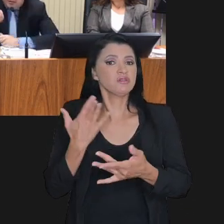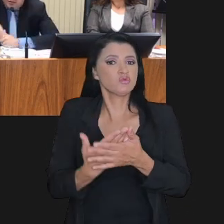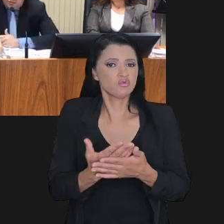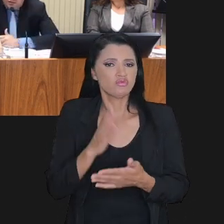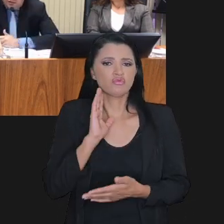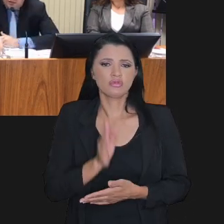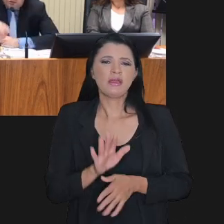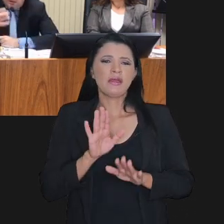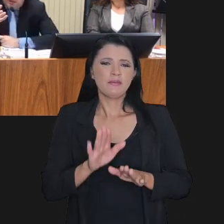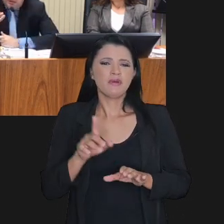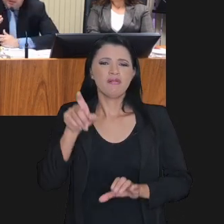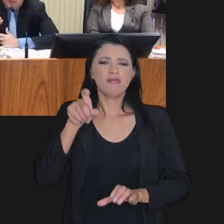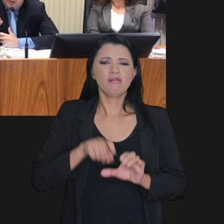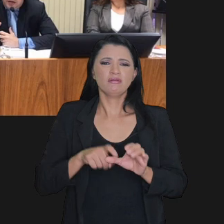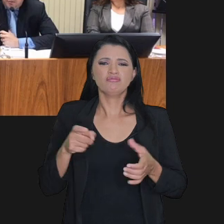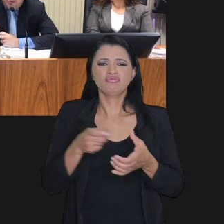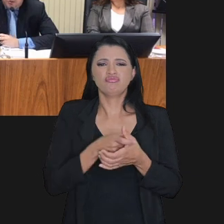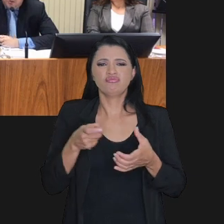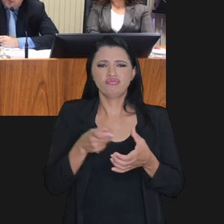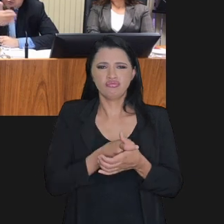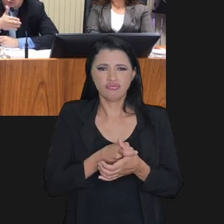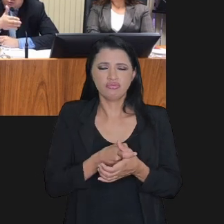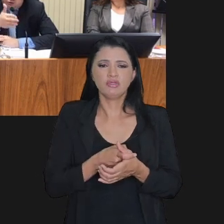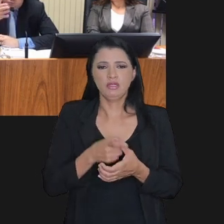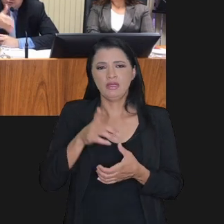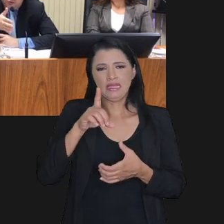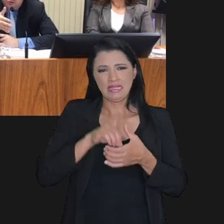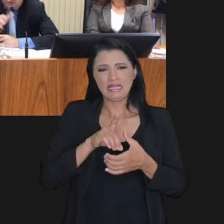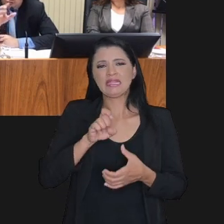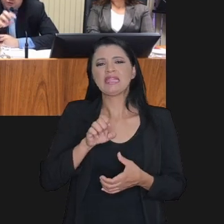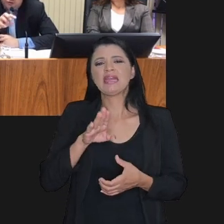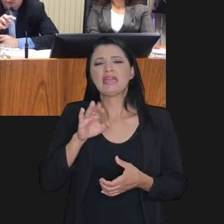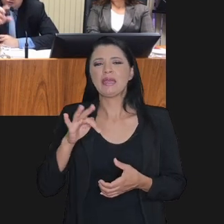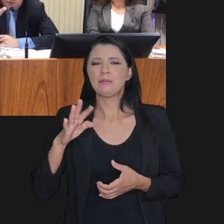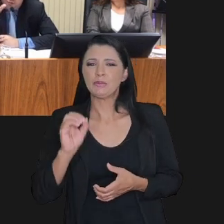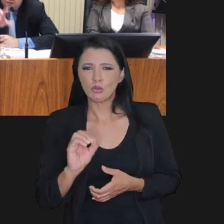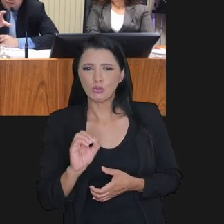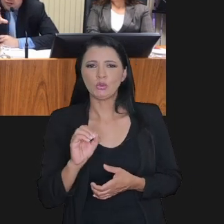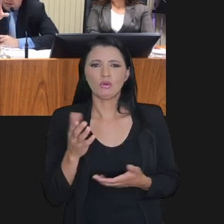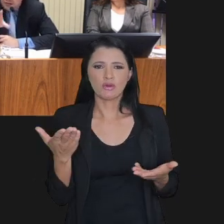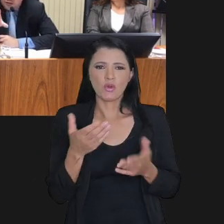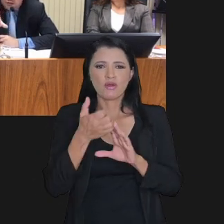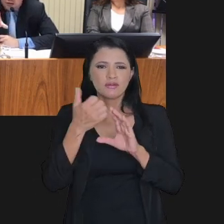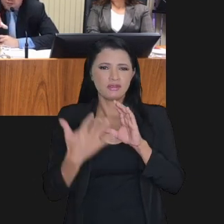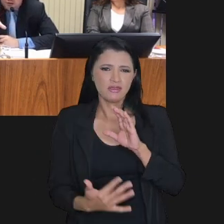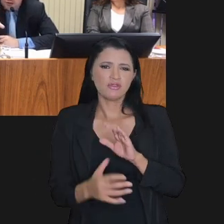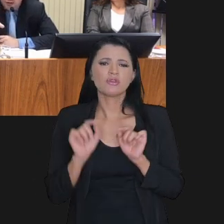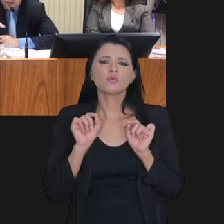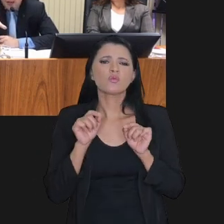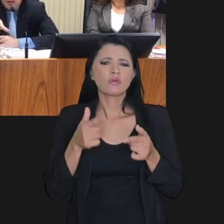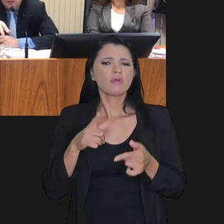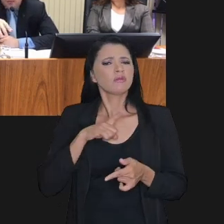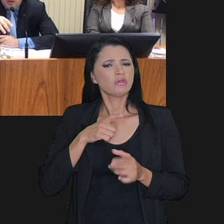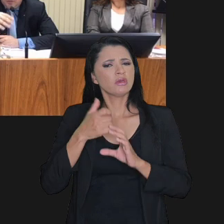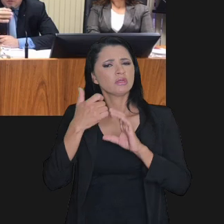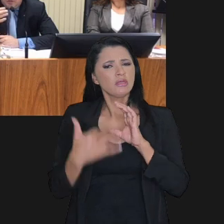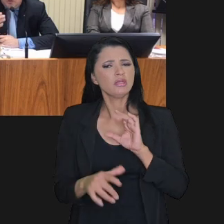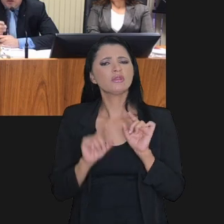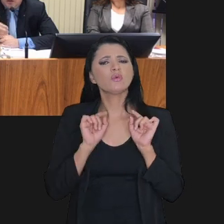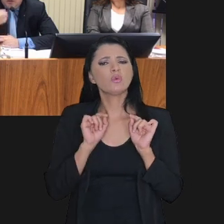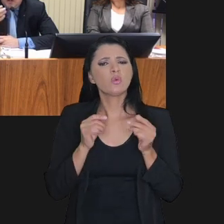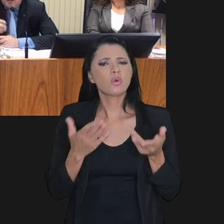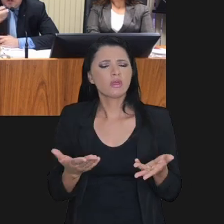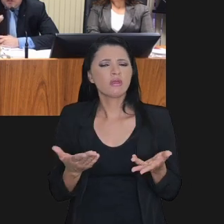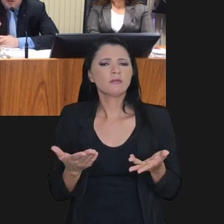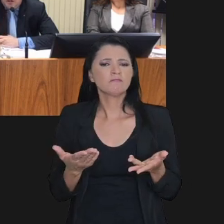são aqueles temas, são aqueles débitos, de novo, se voltando para o valor, não tanto o valor do débito, mas a característica do débito agora, são débitos que